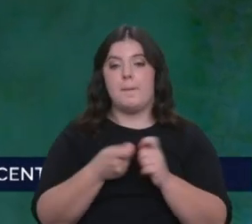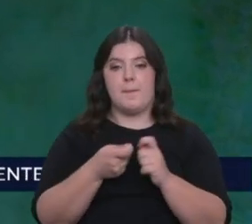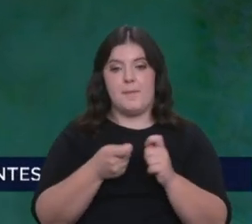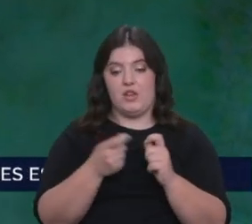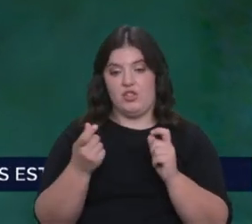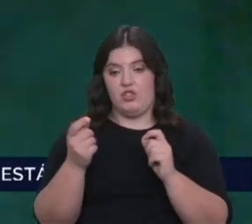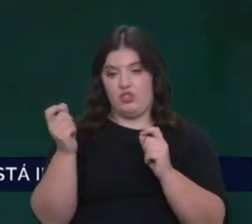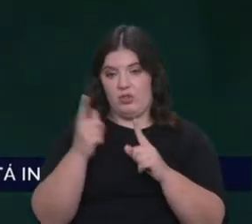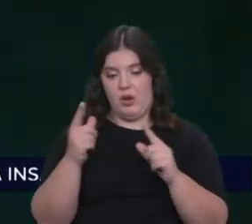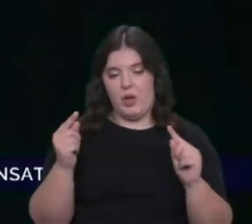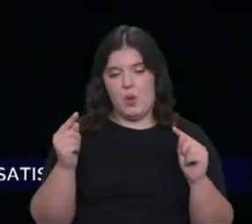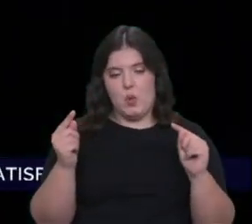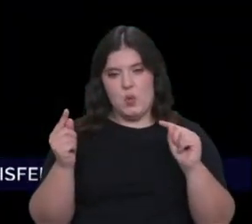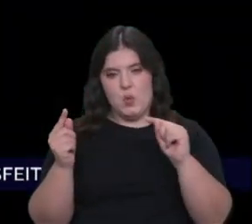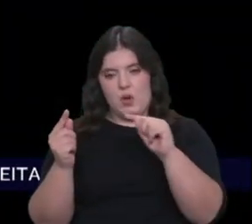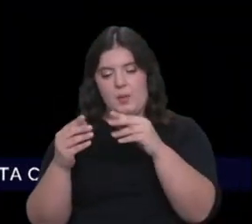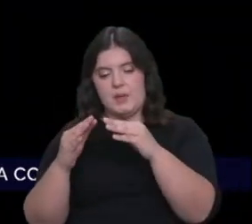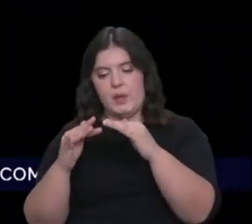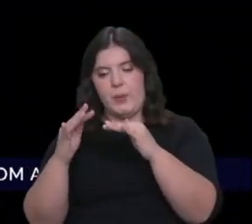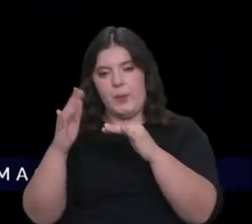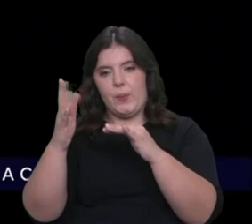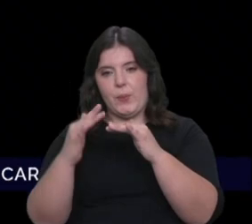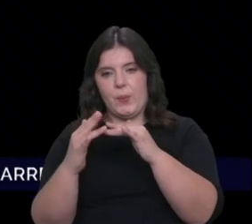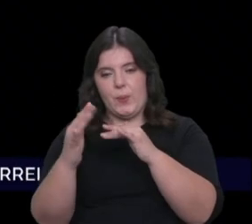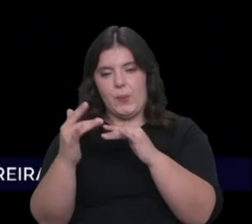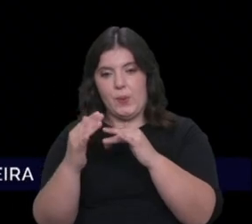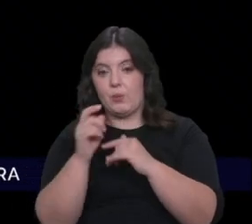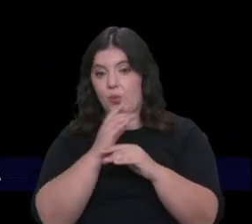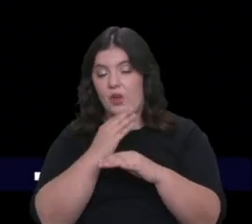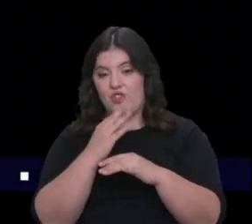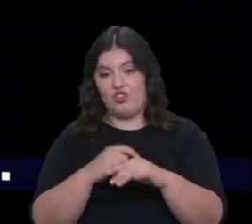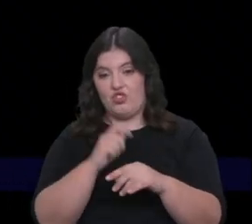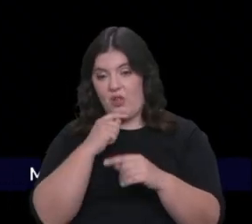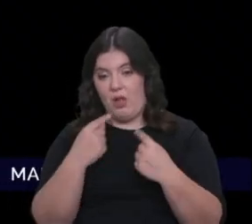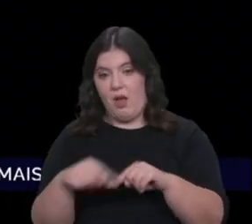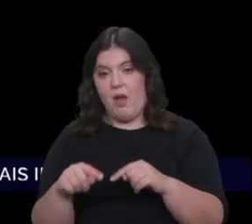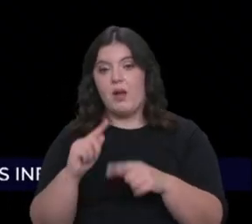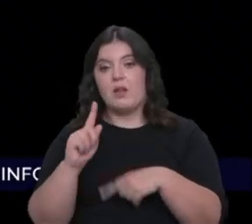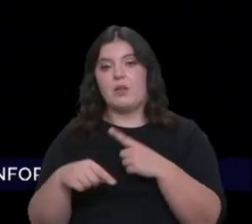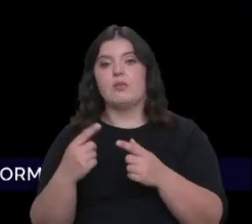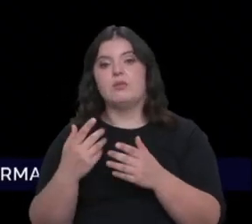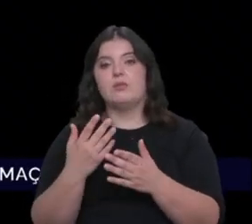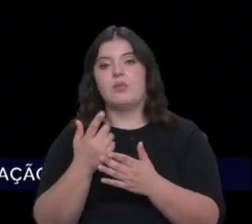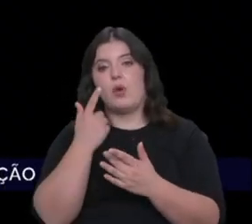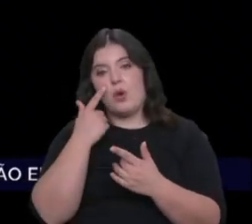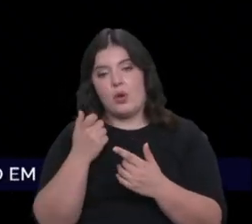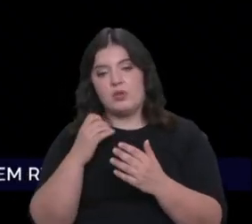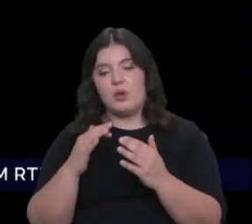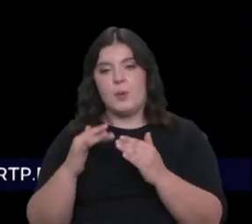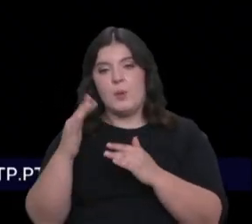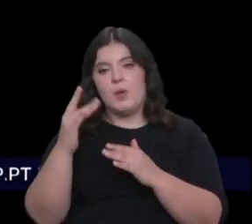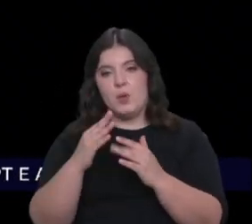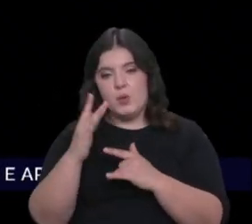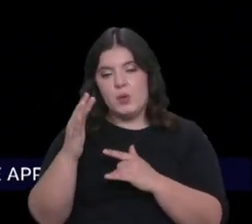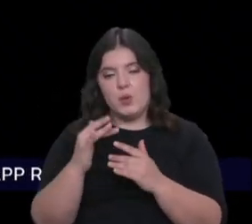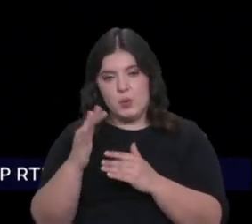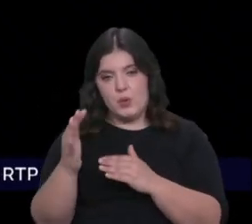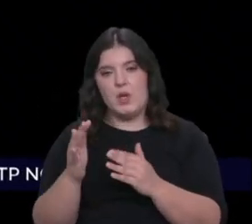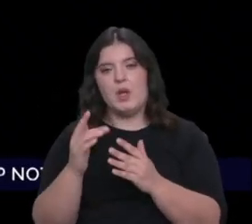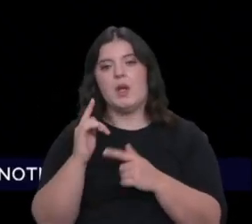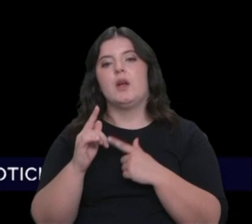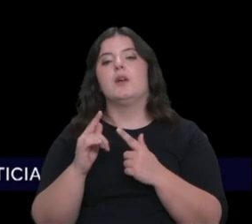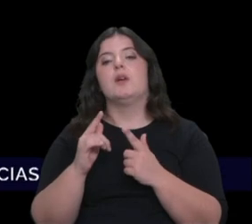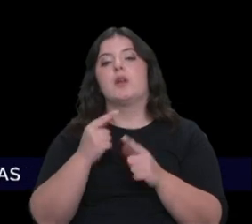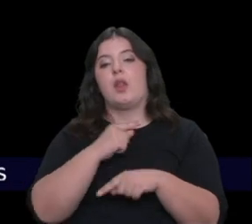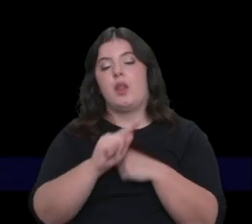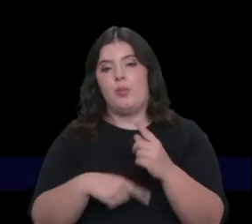das estrelas, vaporizam essa água e, portanto, torna-se evidente um vapor de água dessa migração dos seixos,